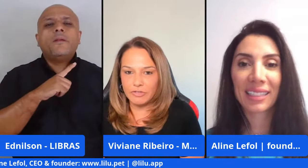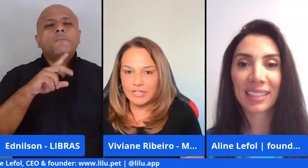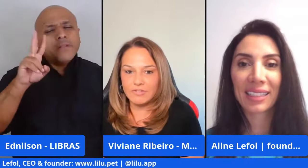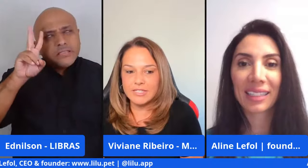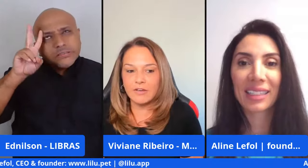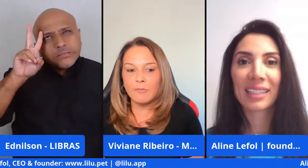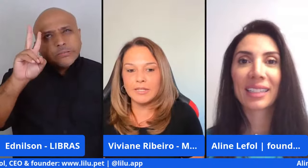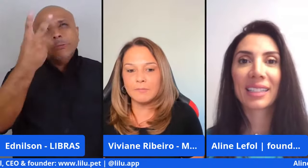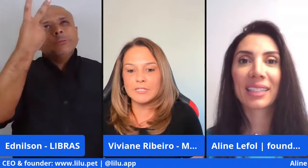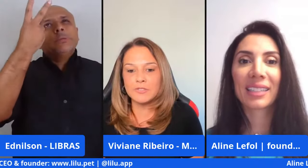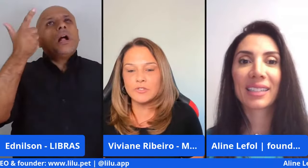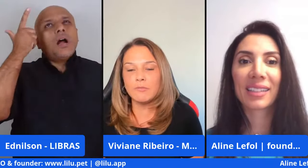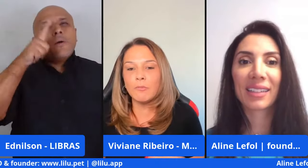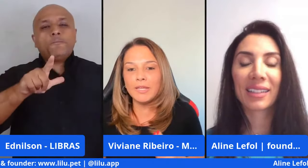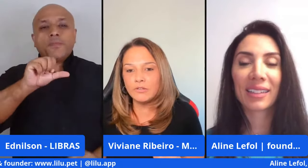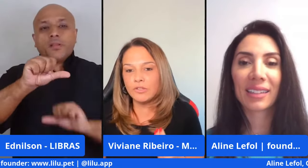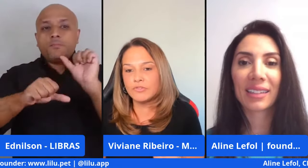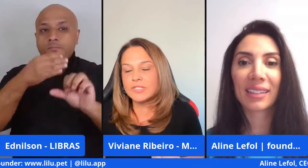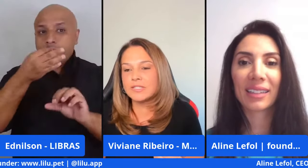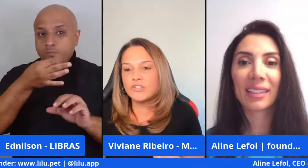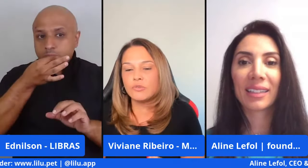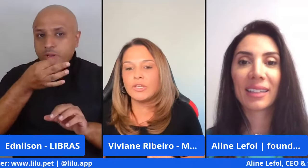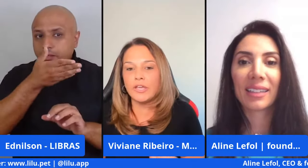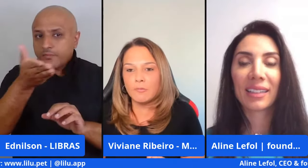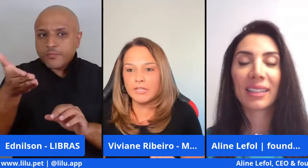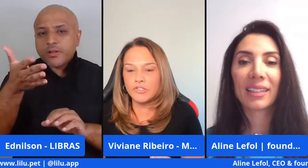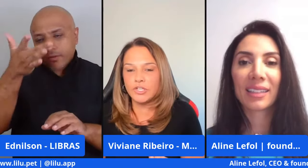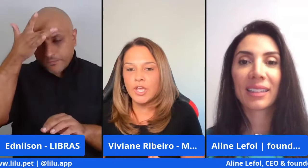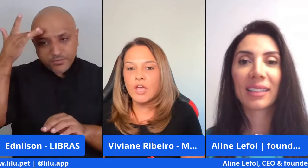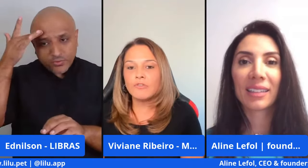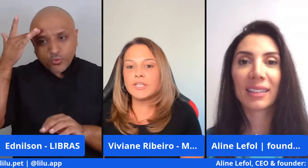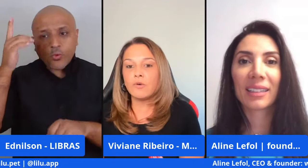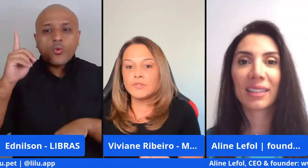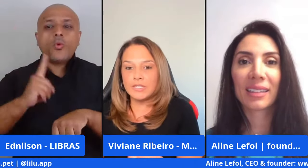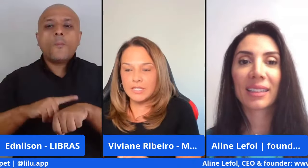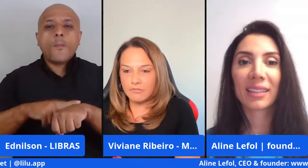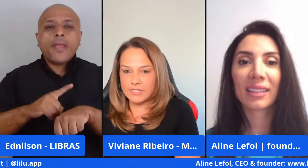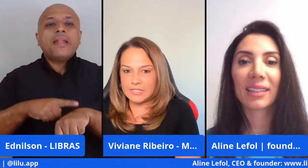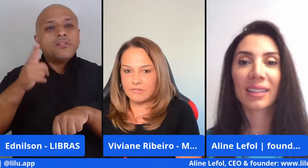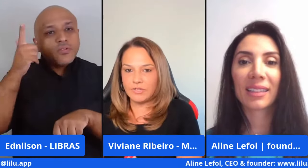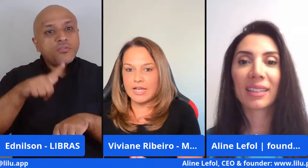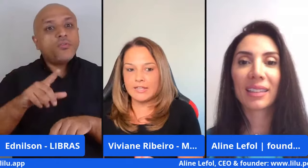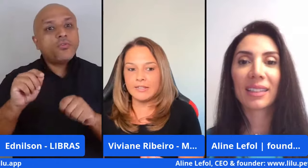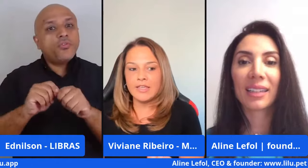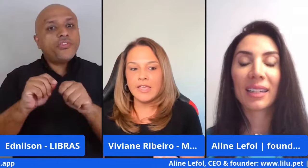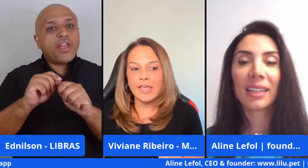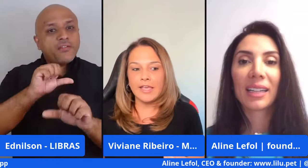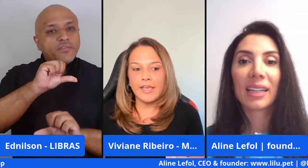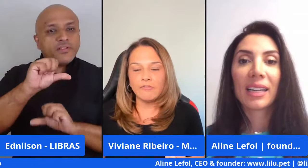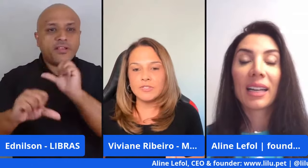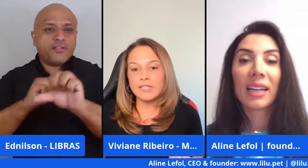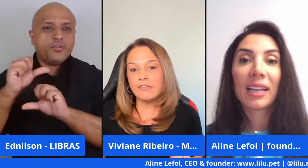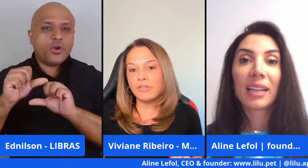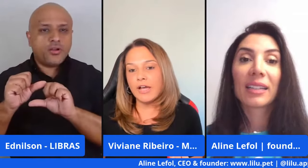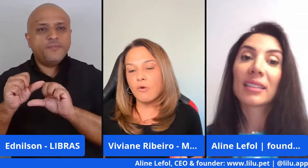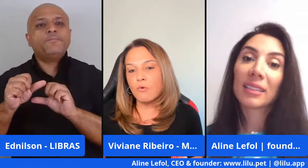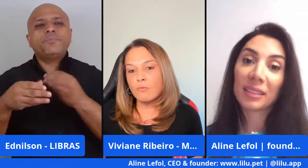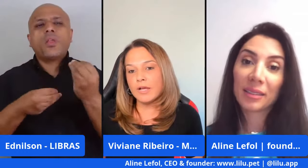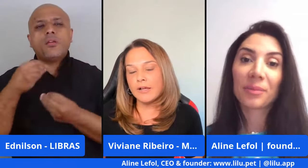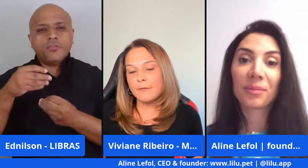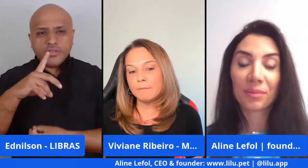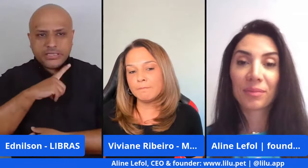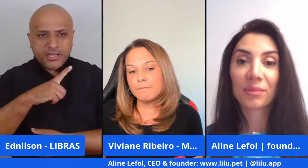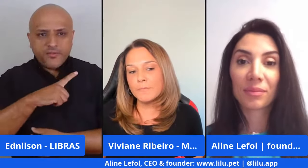de chave. O que você recomenda para as pessoas? Que momento que você sentiu que realmente você conseguia fazer essa virada? Você teve